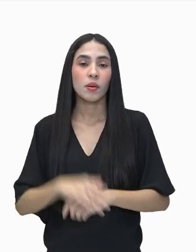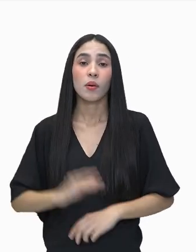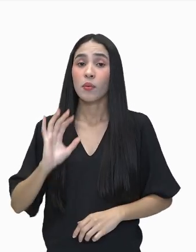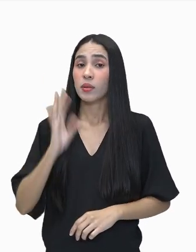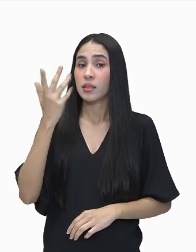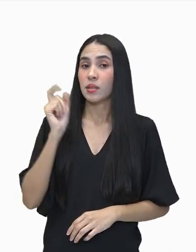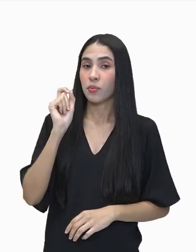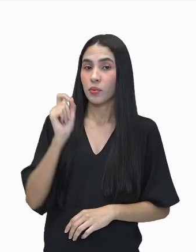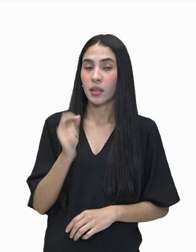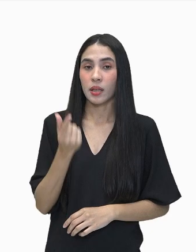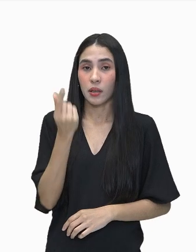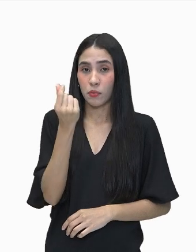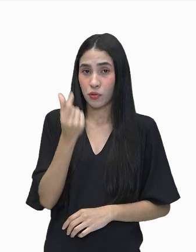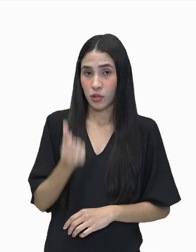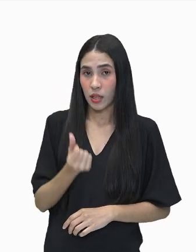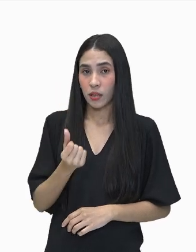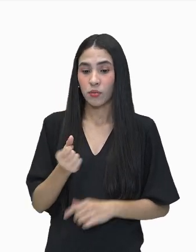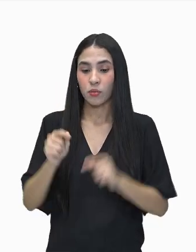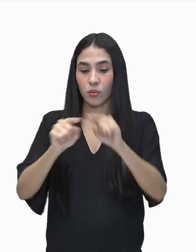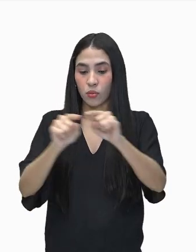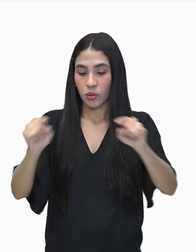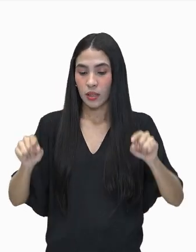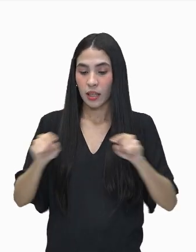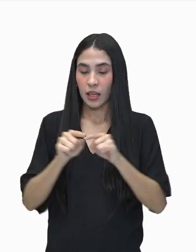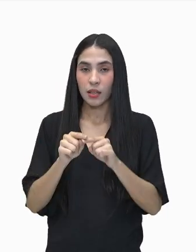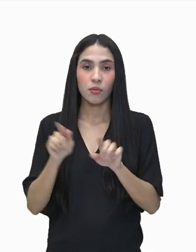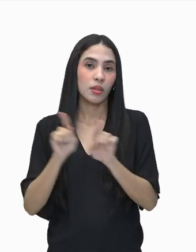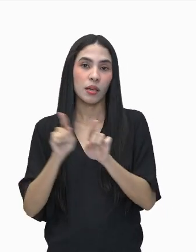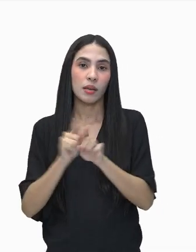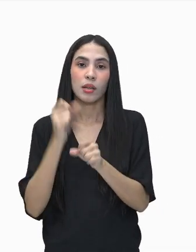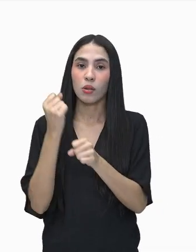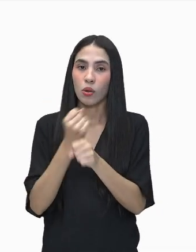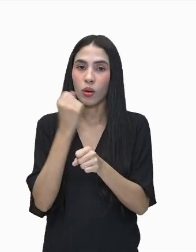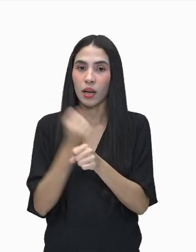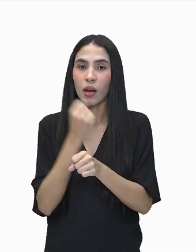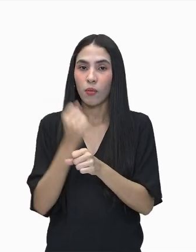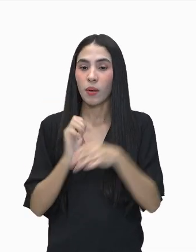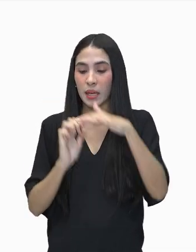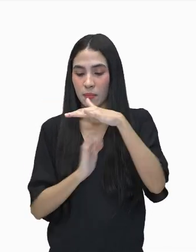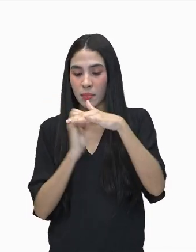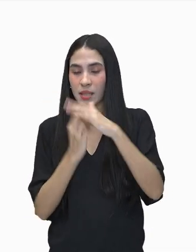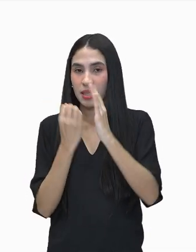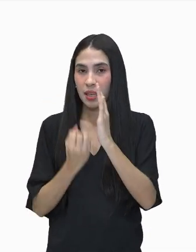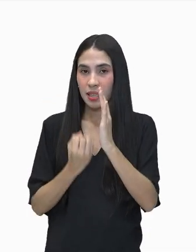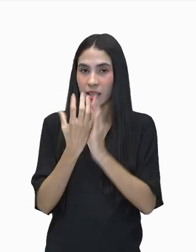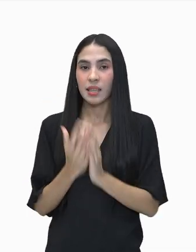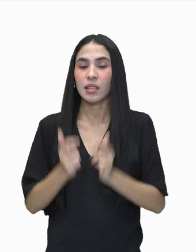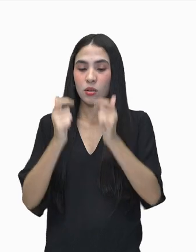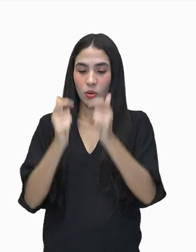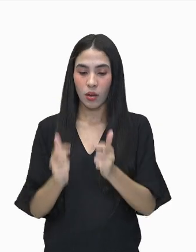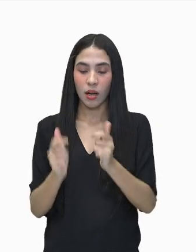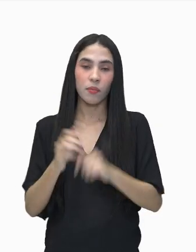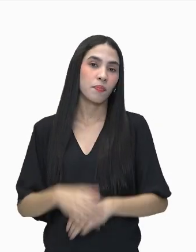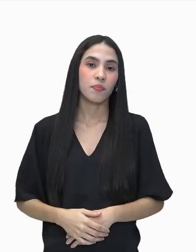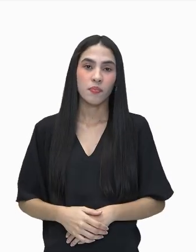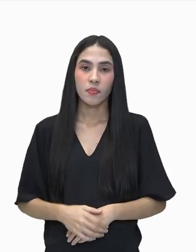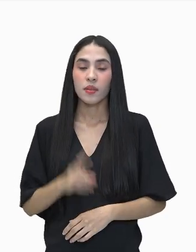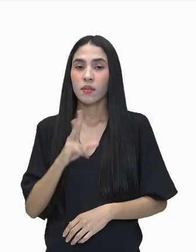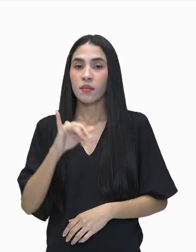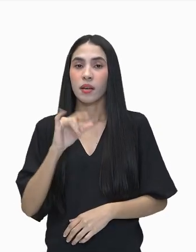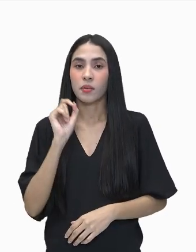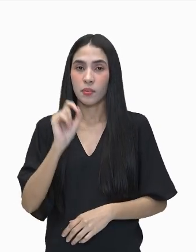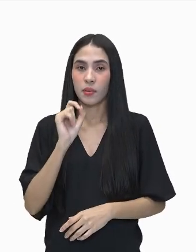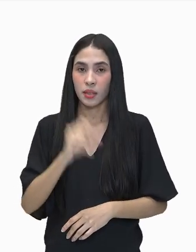que os custos de terreno e construção para que uma indústria se instale em um determinado lugar, elas vão contar